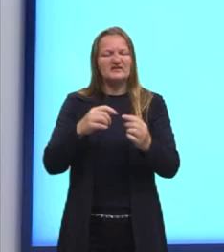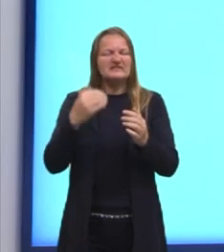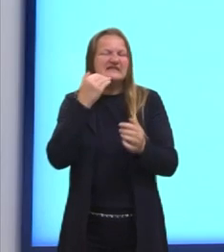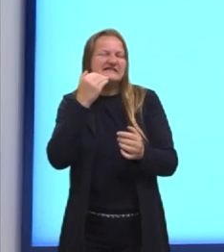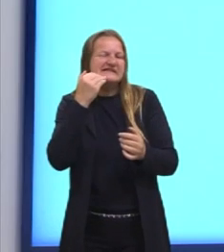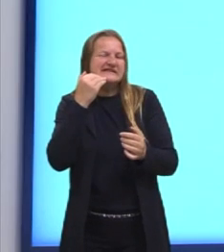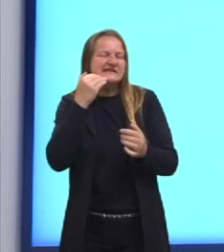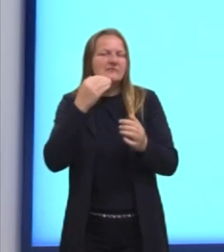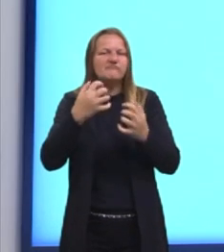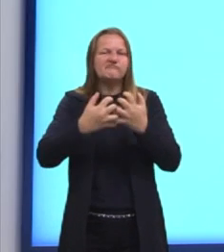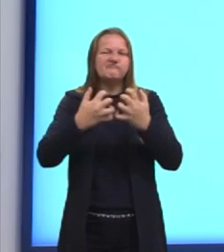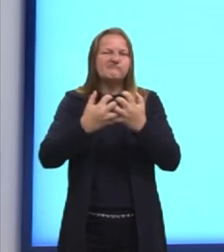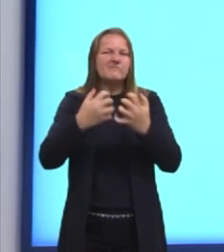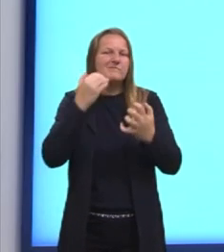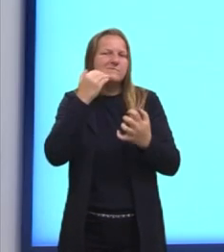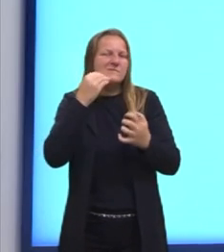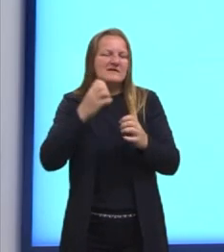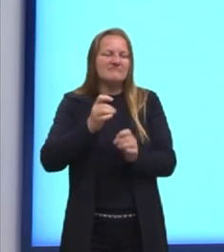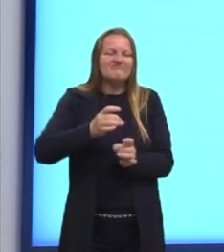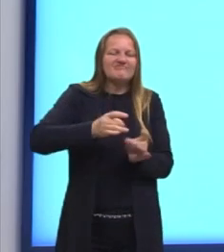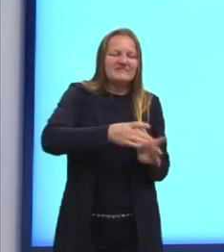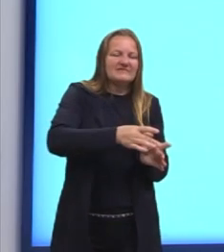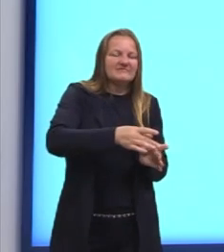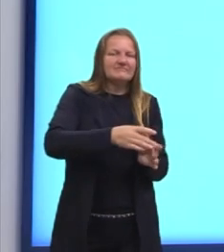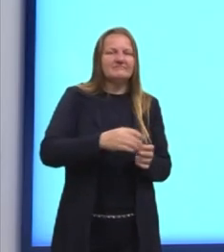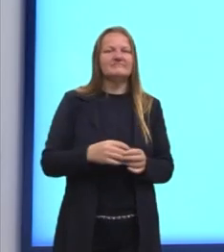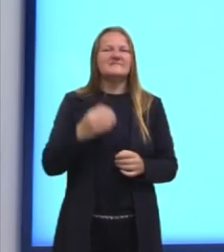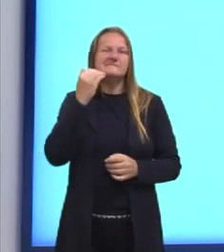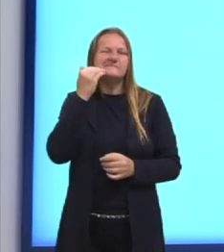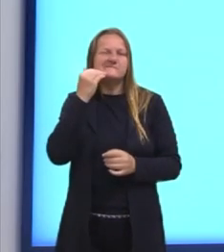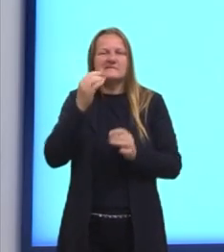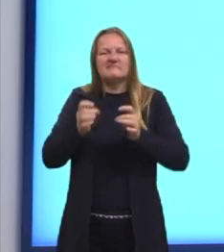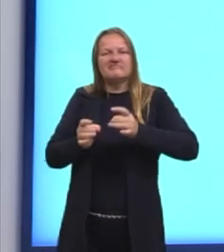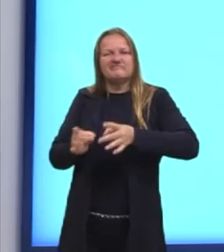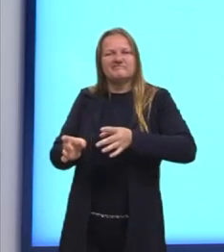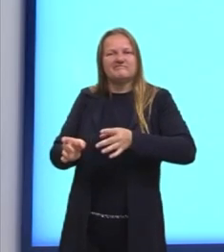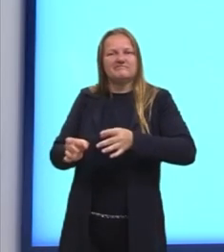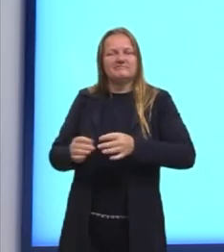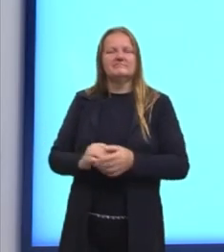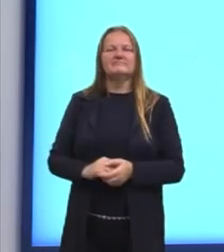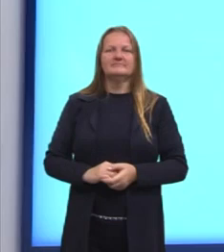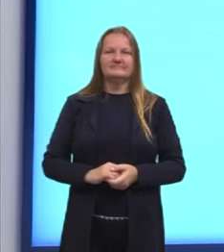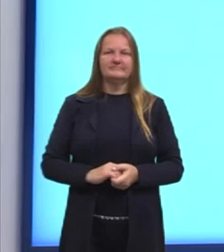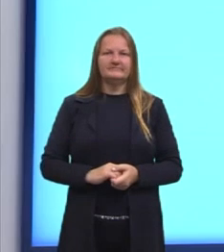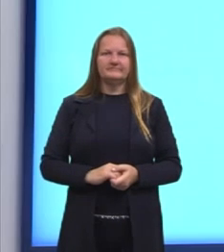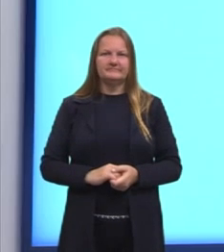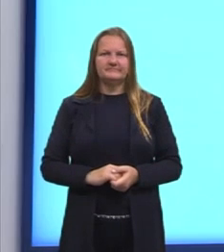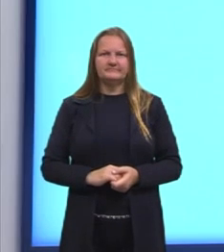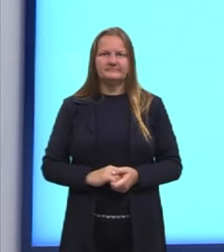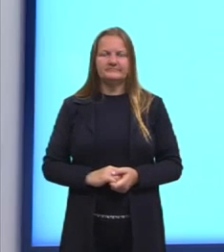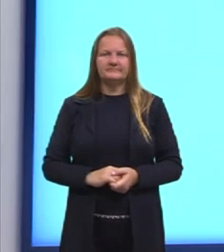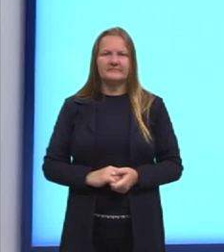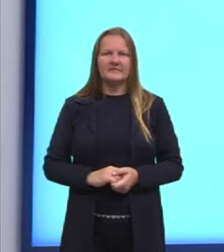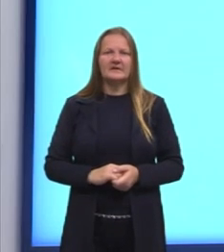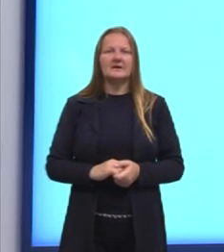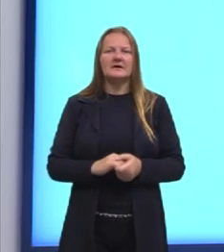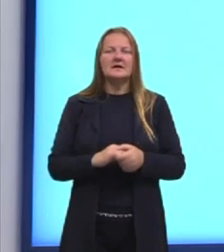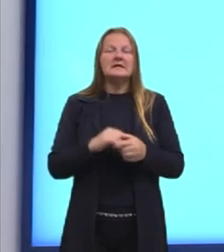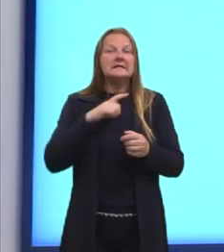seja, há um percentual de peças defeituosas que são descartadas. Em uma linha de produção